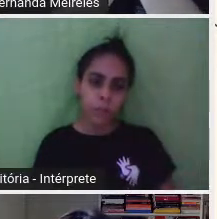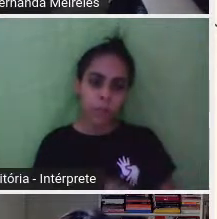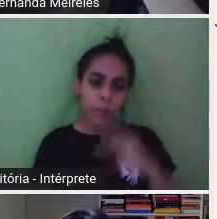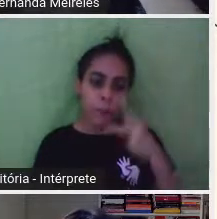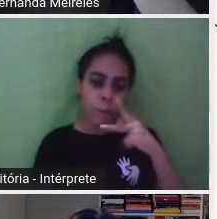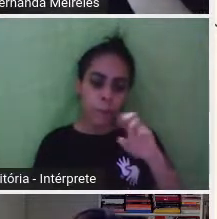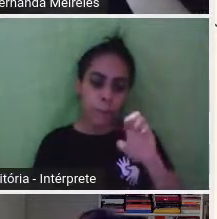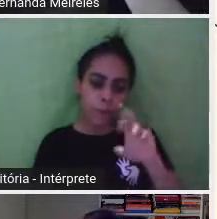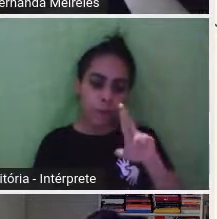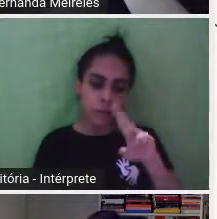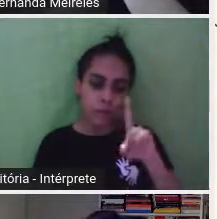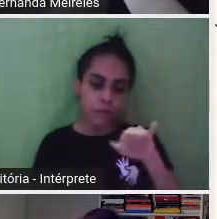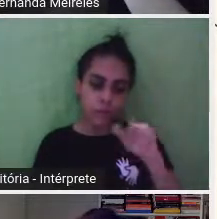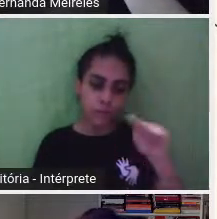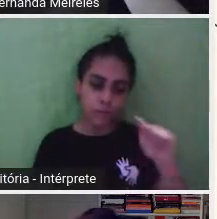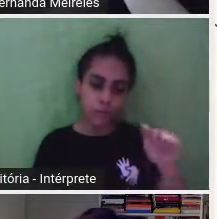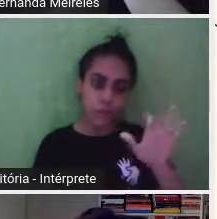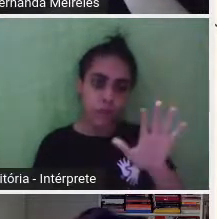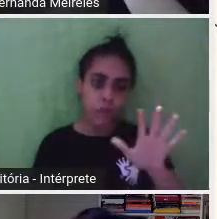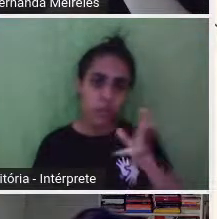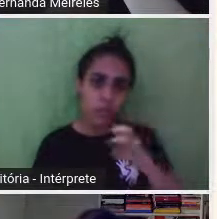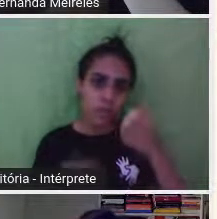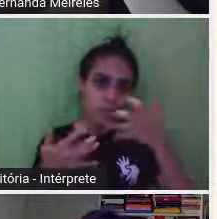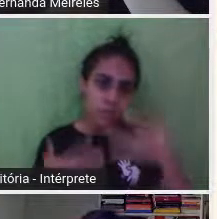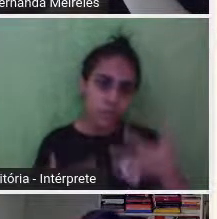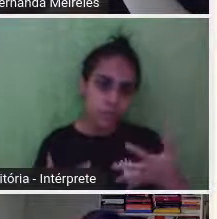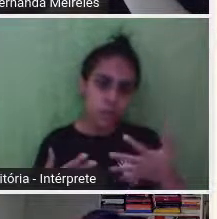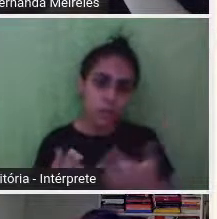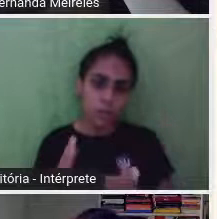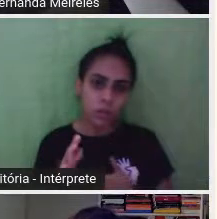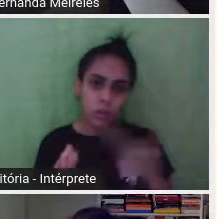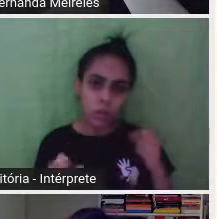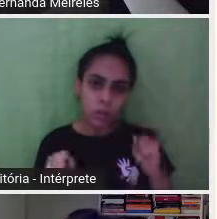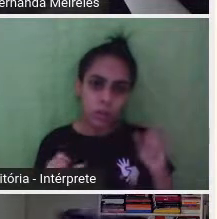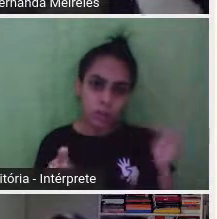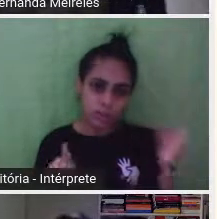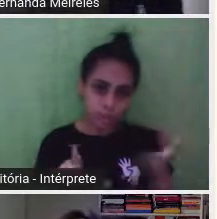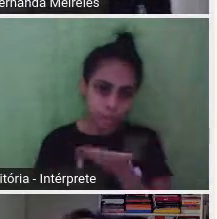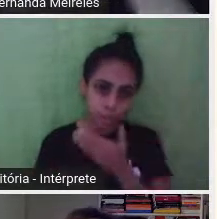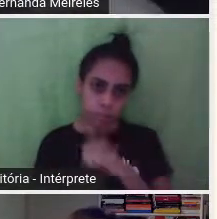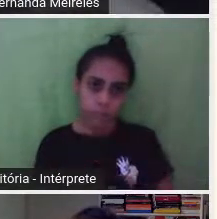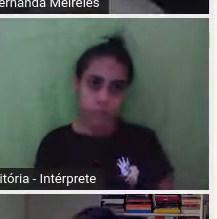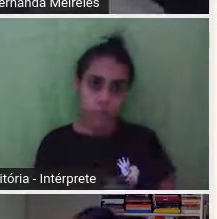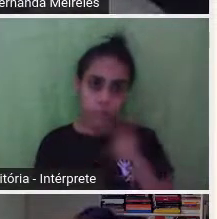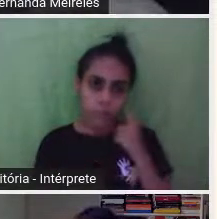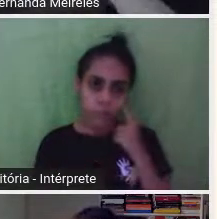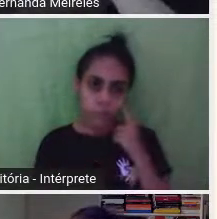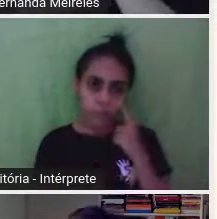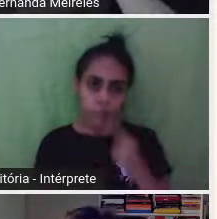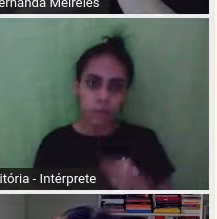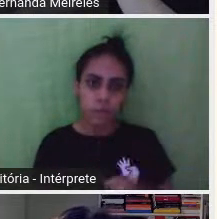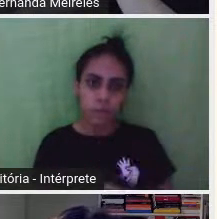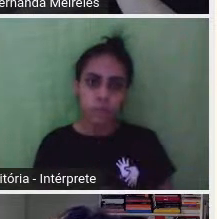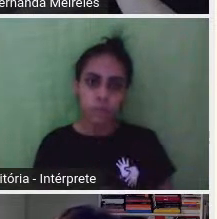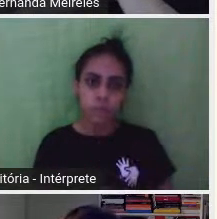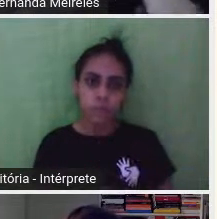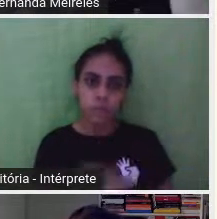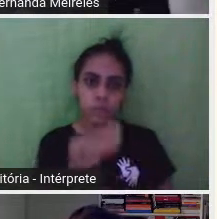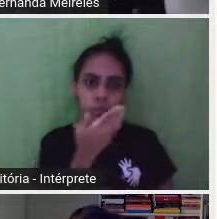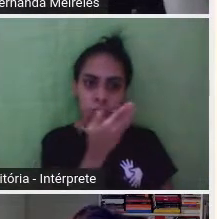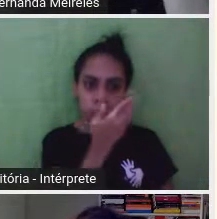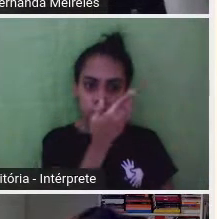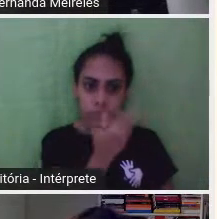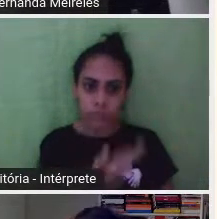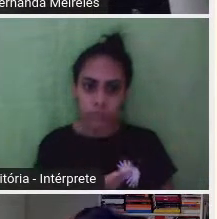Ferrante. O bom da Helena Ferrante, pode passar, Vinícius, por gentileza. O bom da Helena Ferrante é que a gente não precisa se